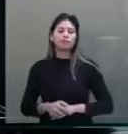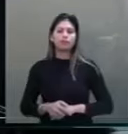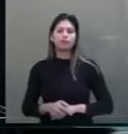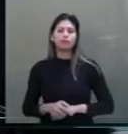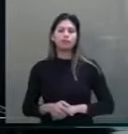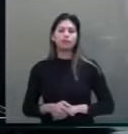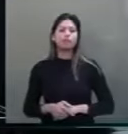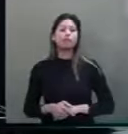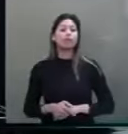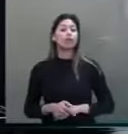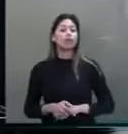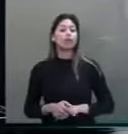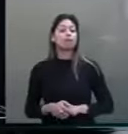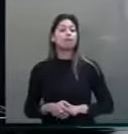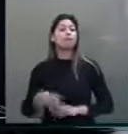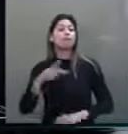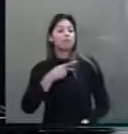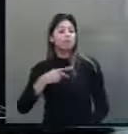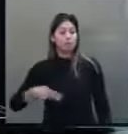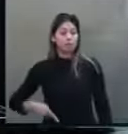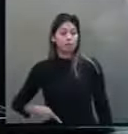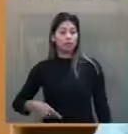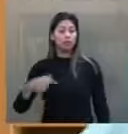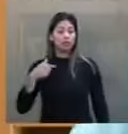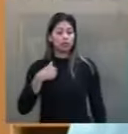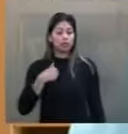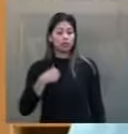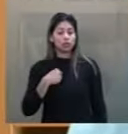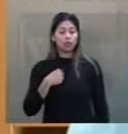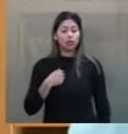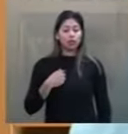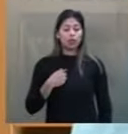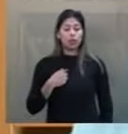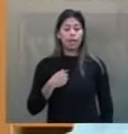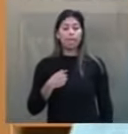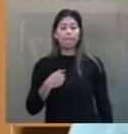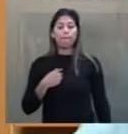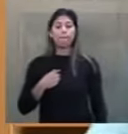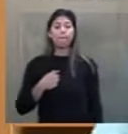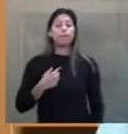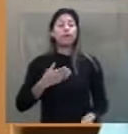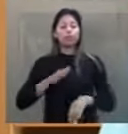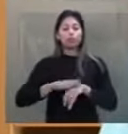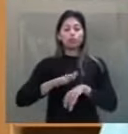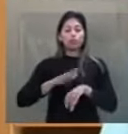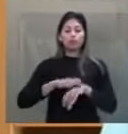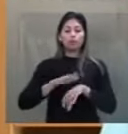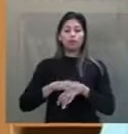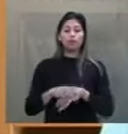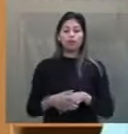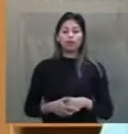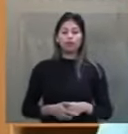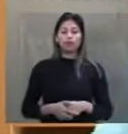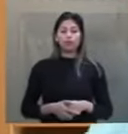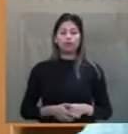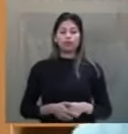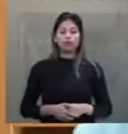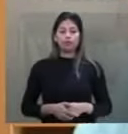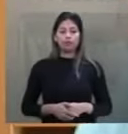Presidente, eu queria, nesse momento, presidente veneziano,